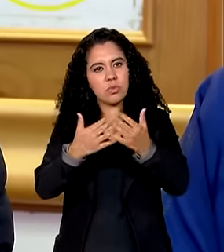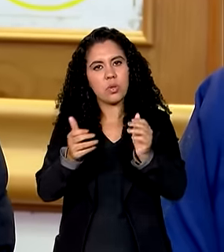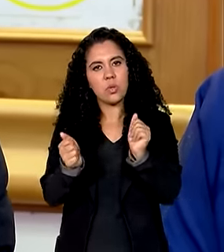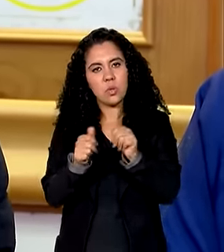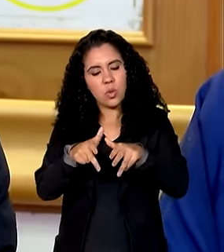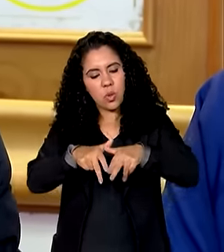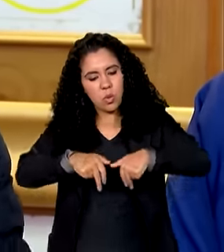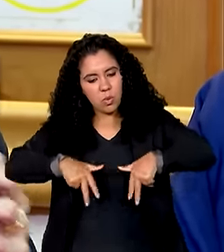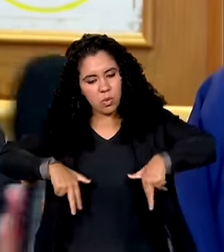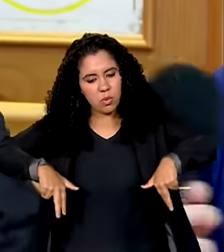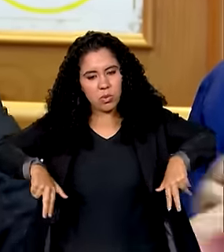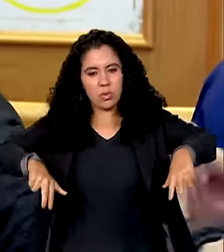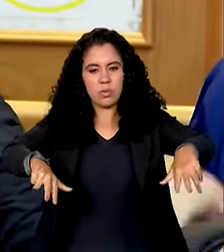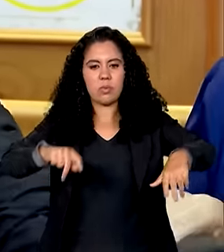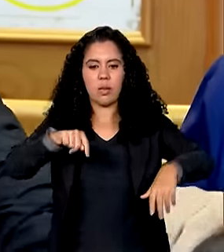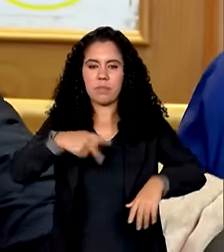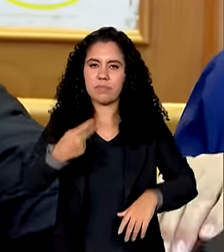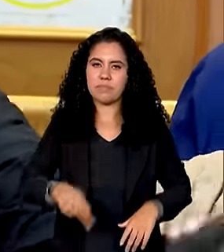aqui pelo Rio Grande do Sul